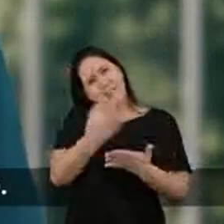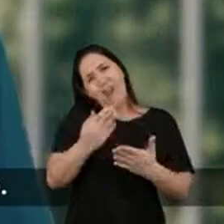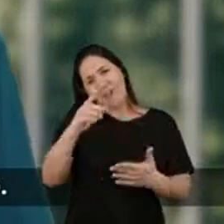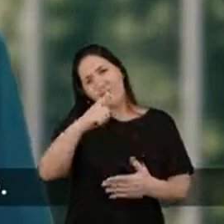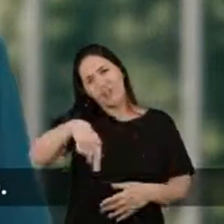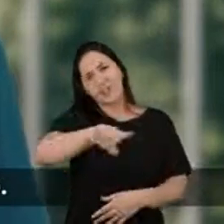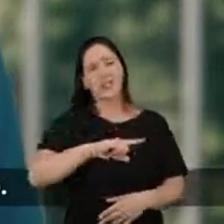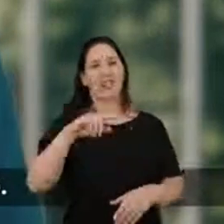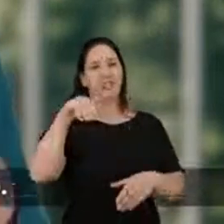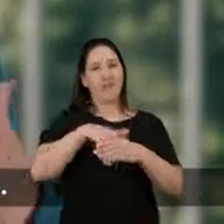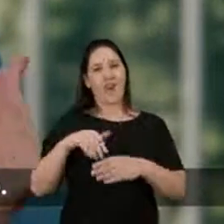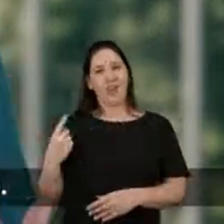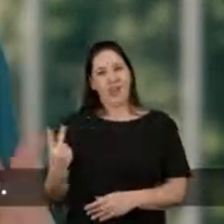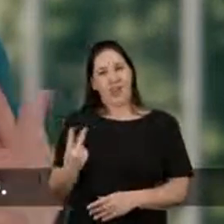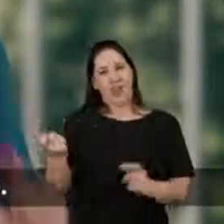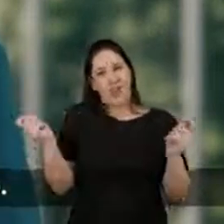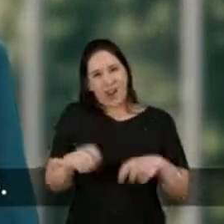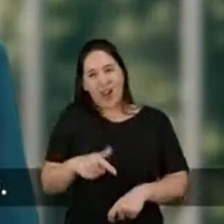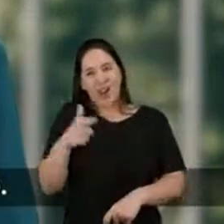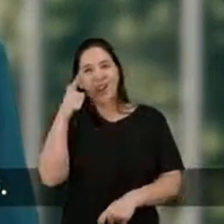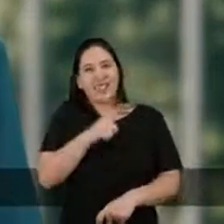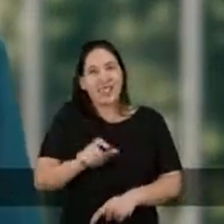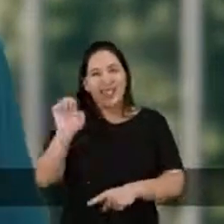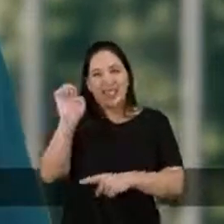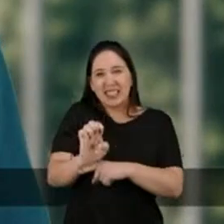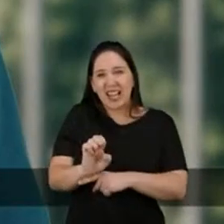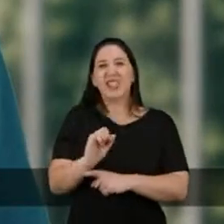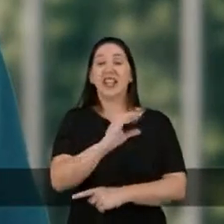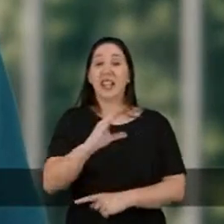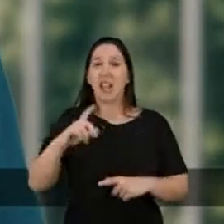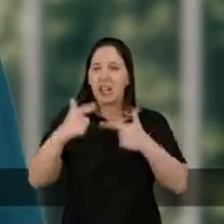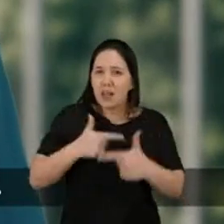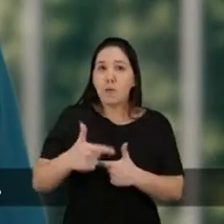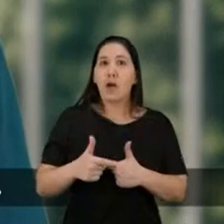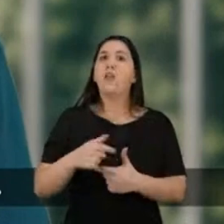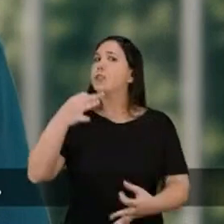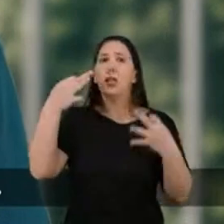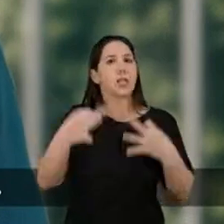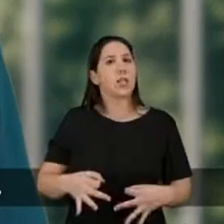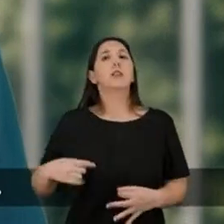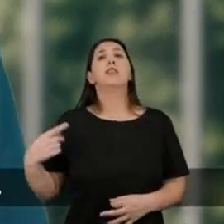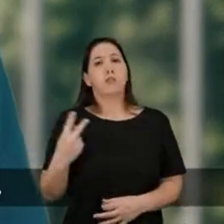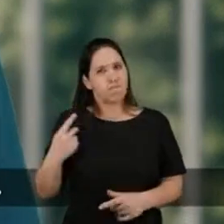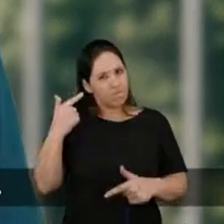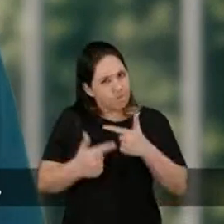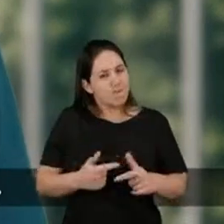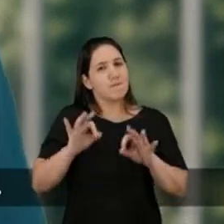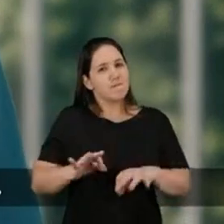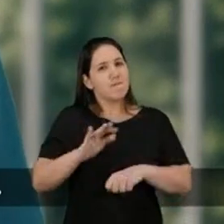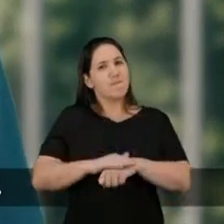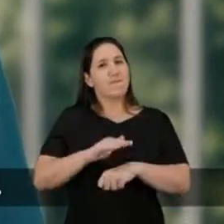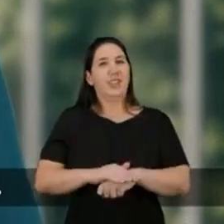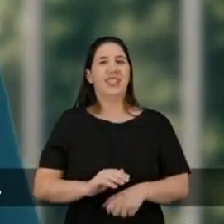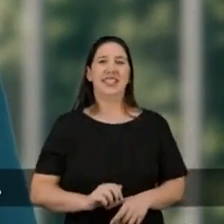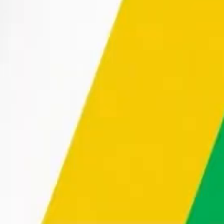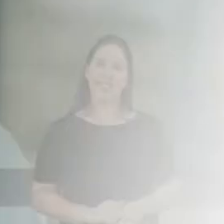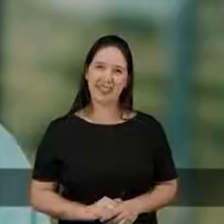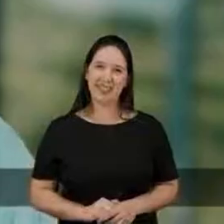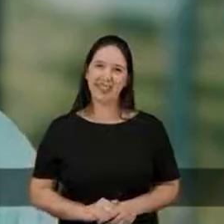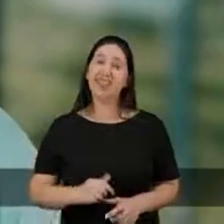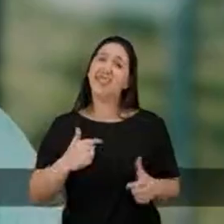vão nos dar a oportunidade de trabalhar para o nosso Estado. E pode ter certeza, eu e o Jorginho vamos honrar essa confiança.